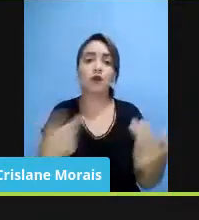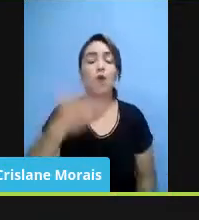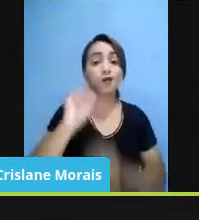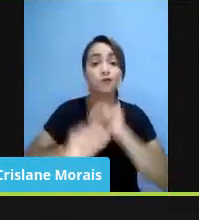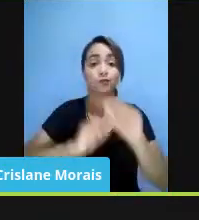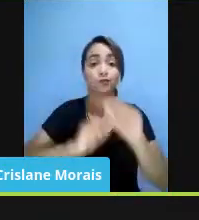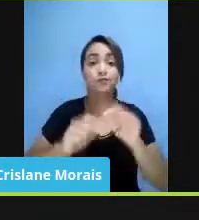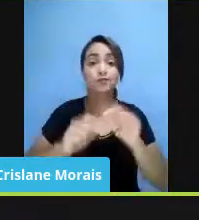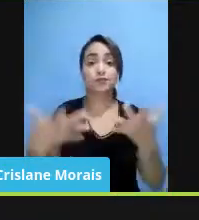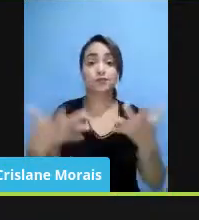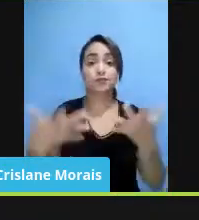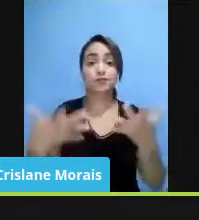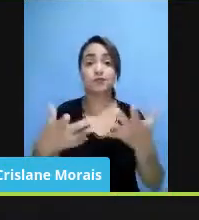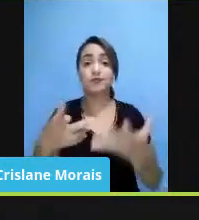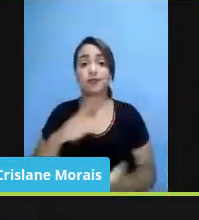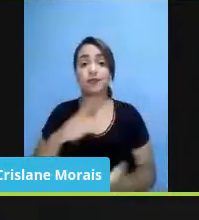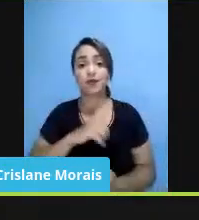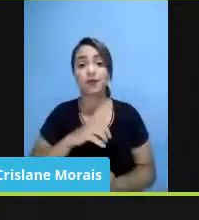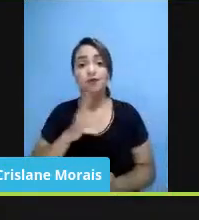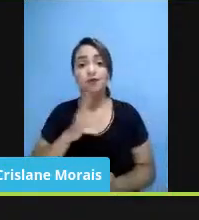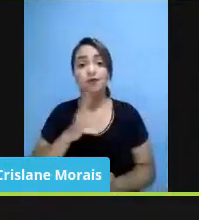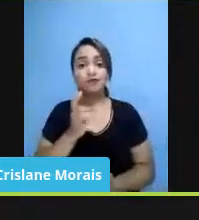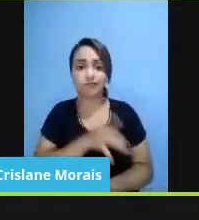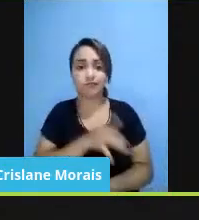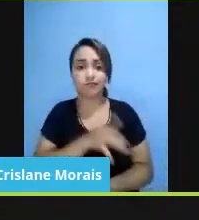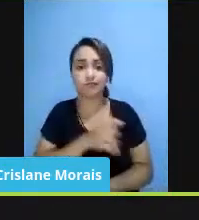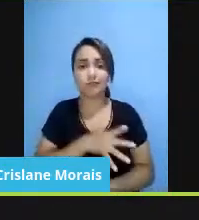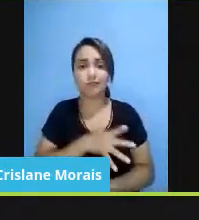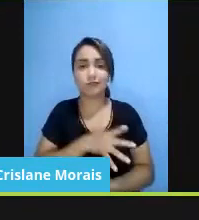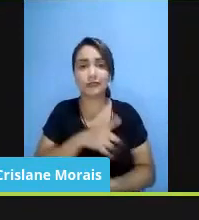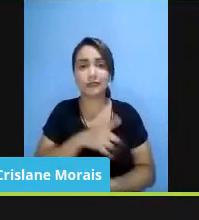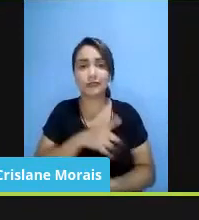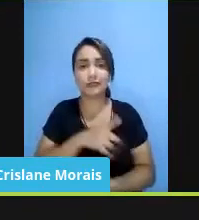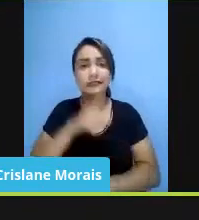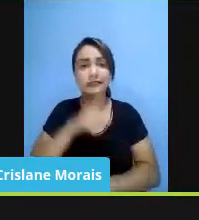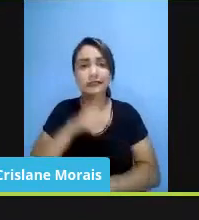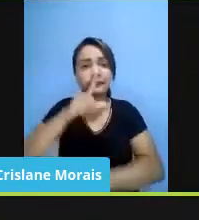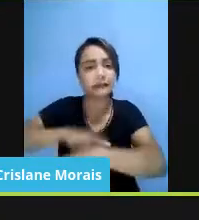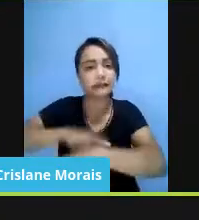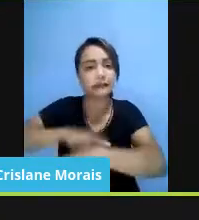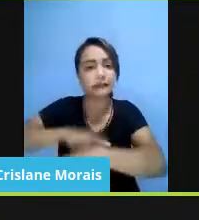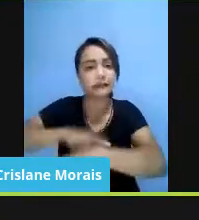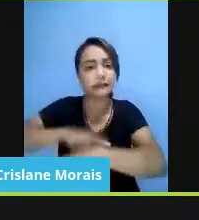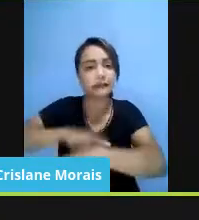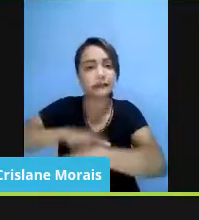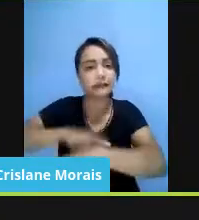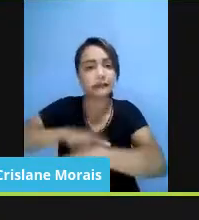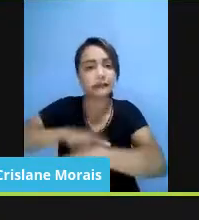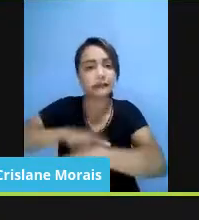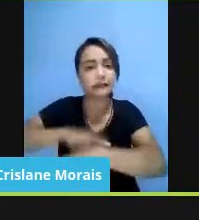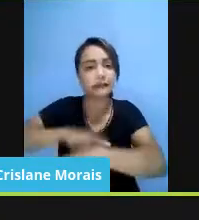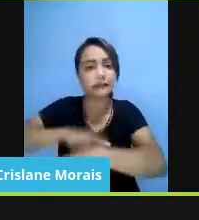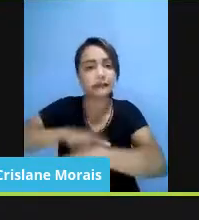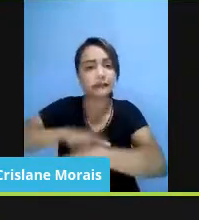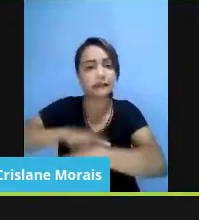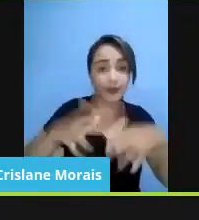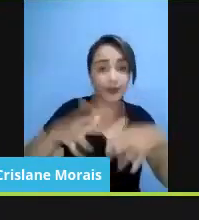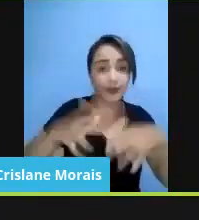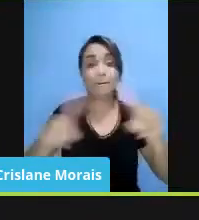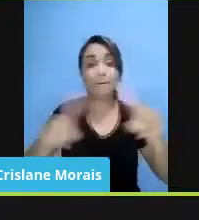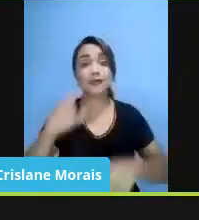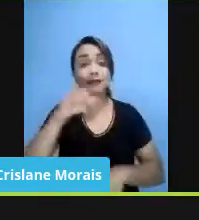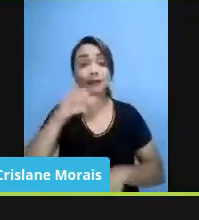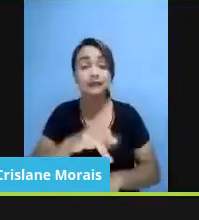temor das instituições com relação ao momento, ninguém sabe exatamente o que fazer, mas isso é o caso de já ter responsabilização por